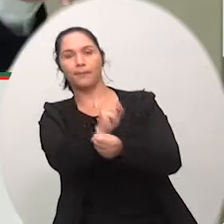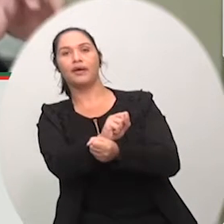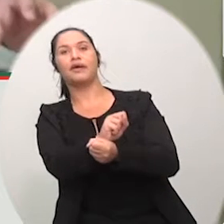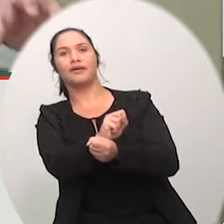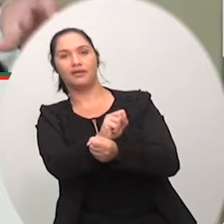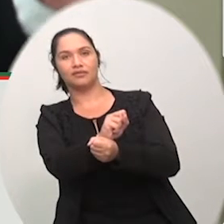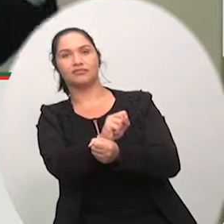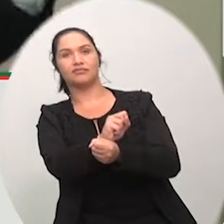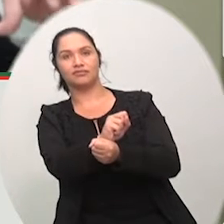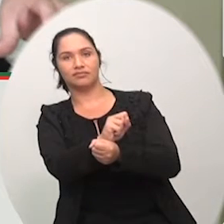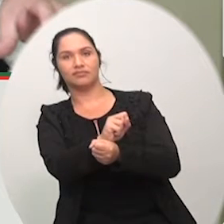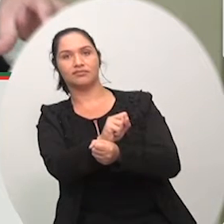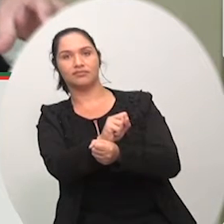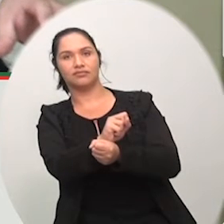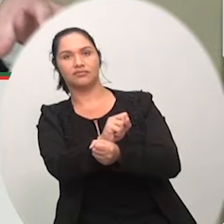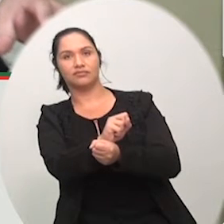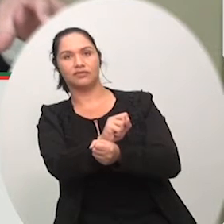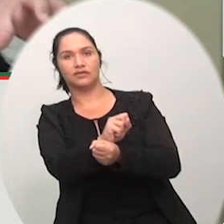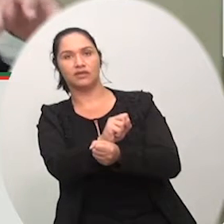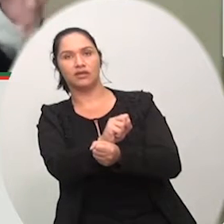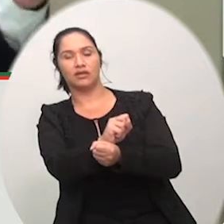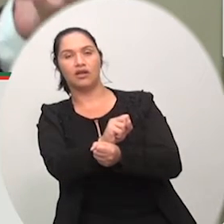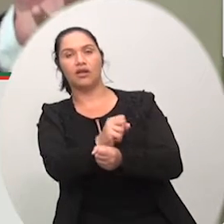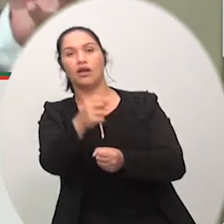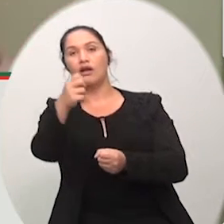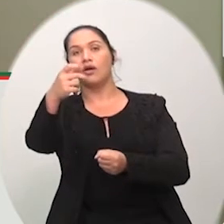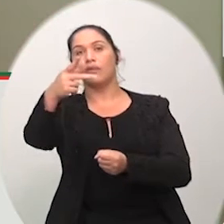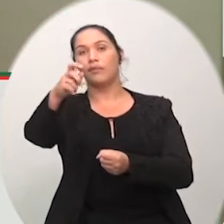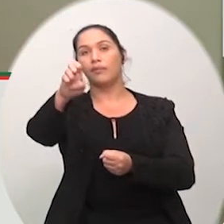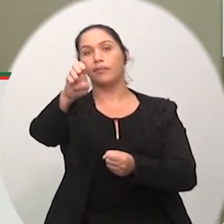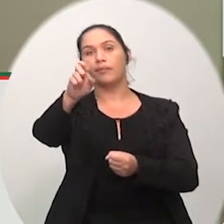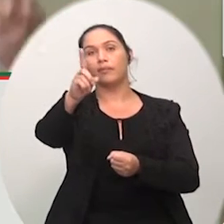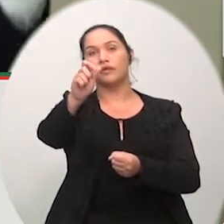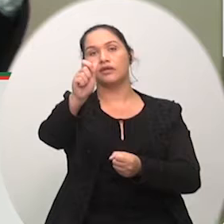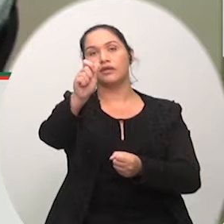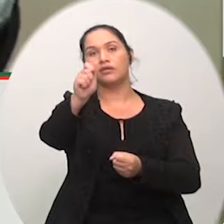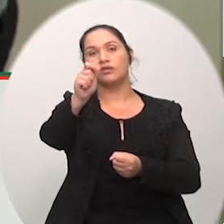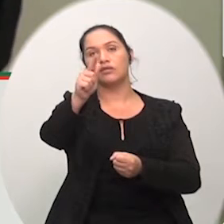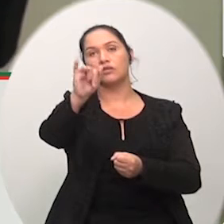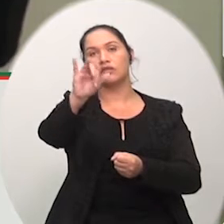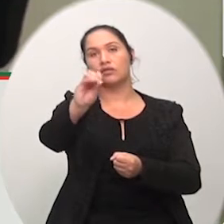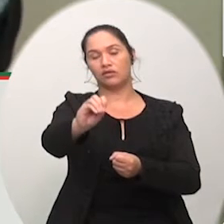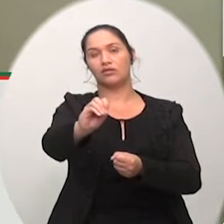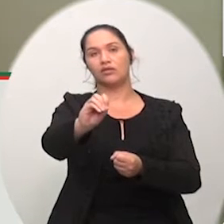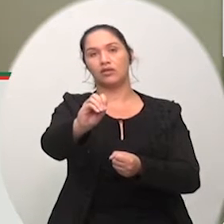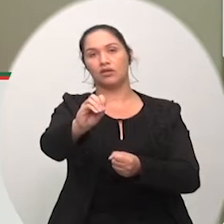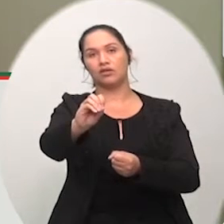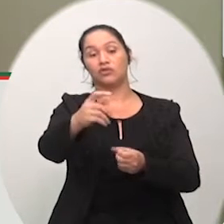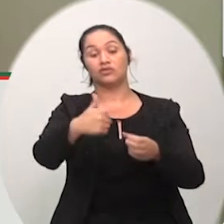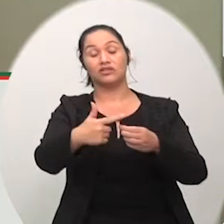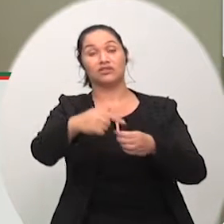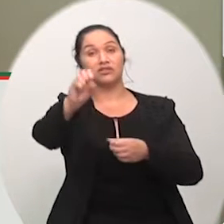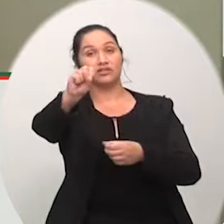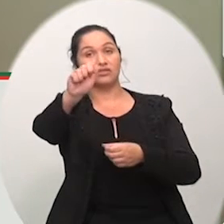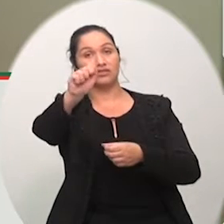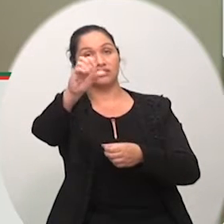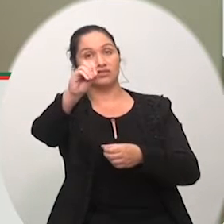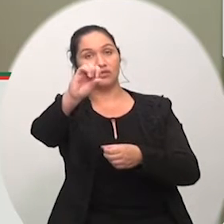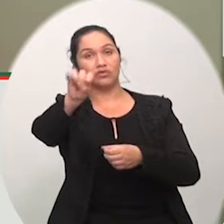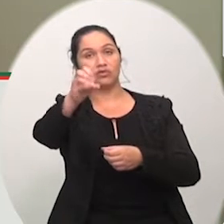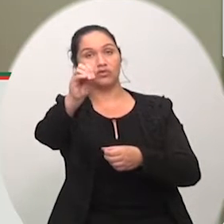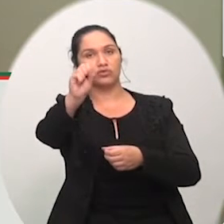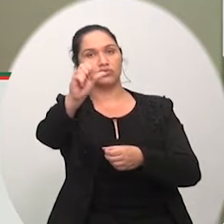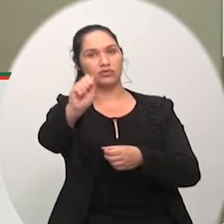de colocar uma praça lá em São João do Sul eles não se contentaram agora não vieram como vieram com quatro então por isso que nós